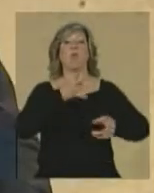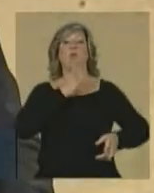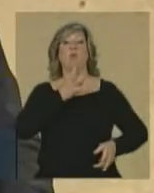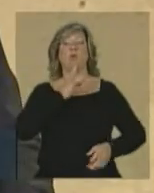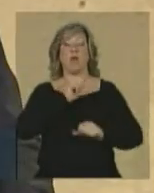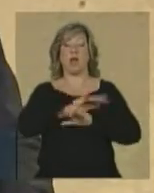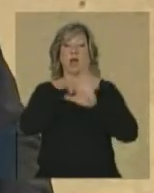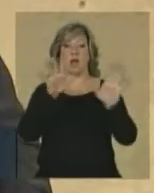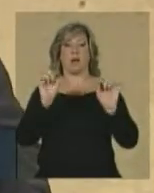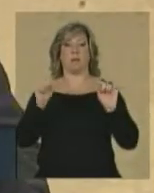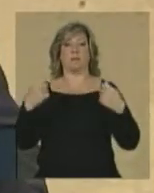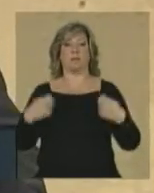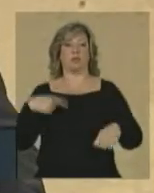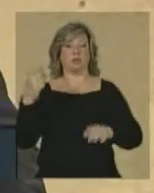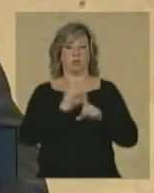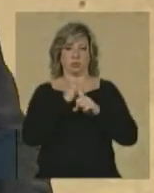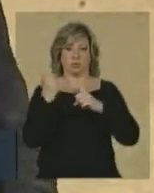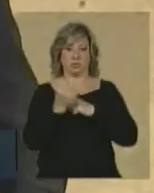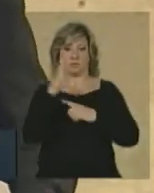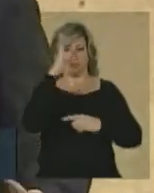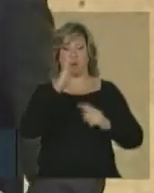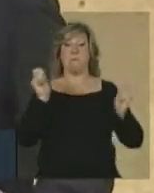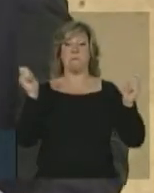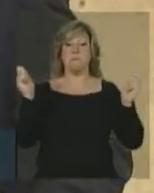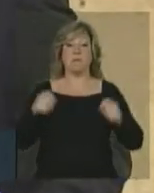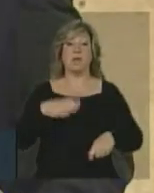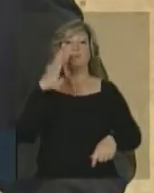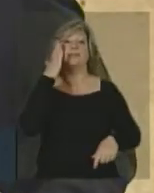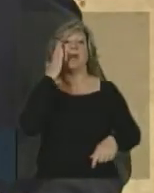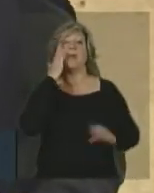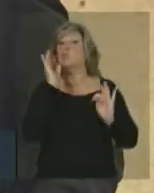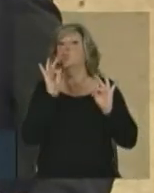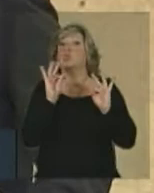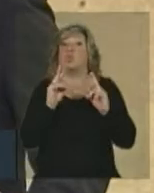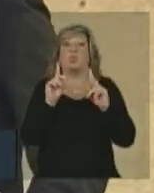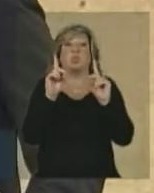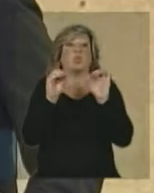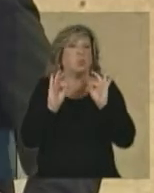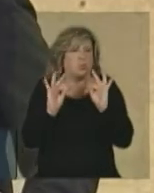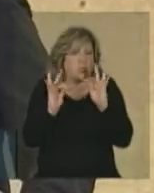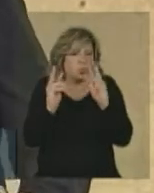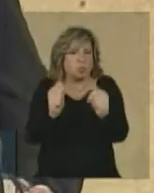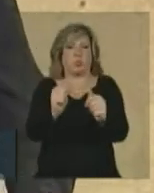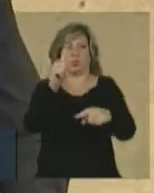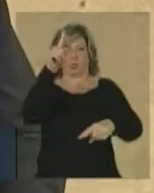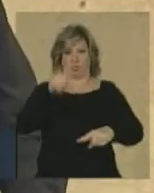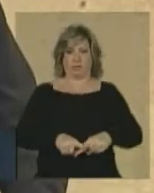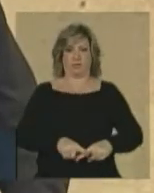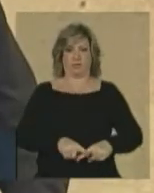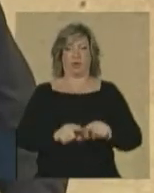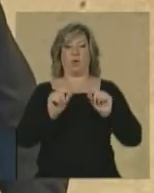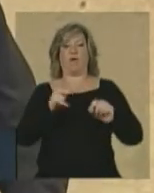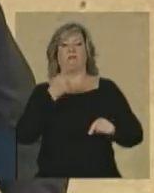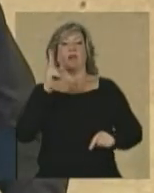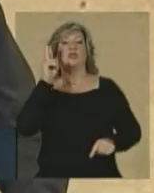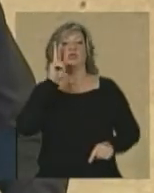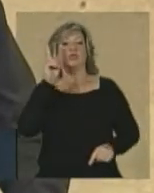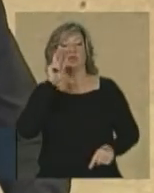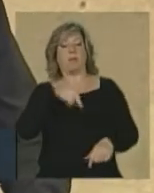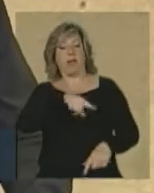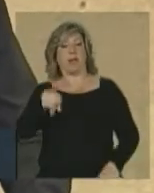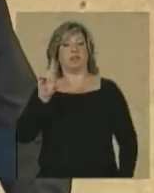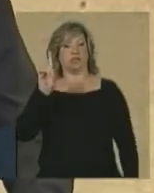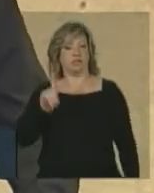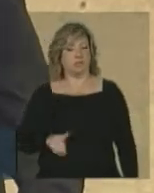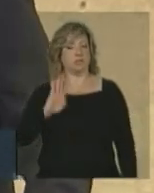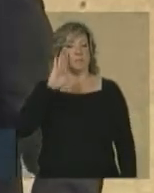Para que, efetivamente, a sociedade brasileira possa ter ciência de tudo, de absolutamente tudo, que diz respeito a esses direitos